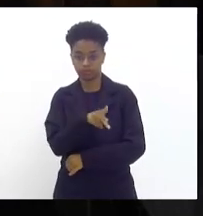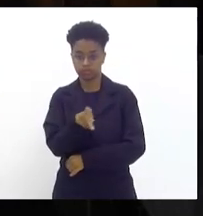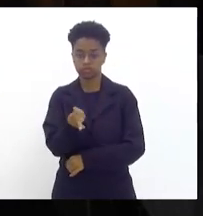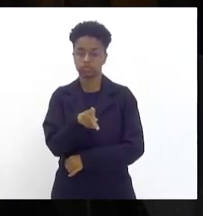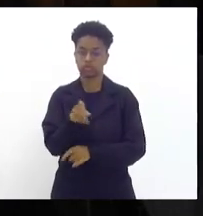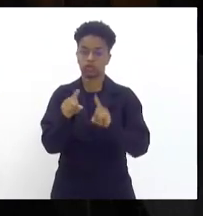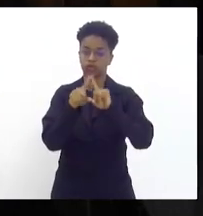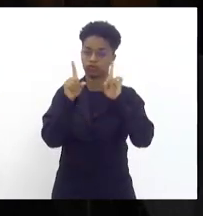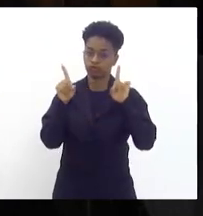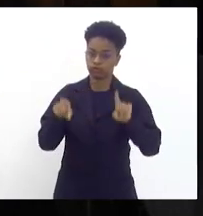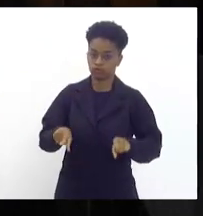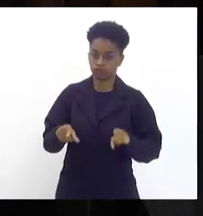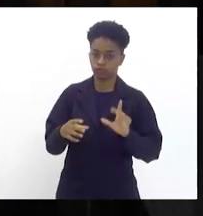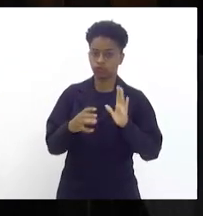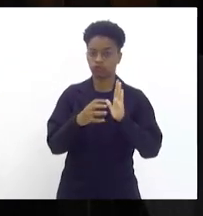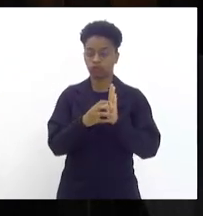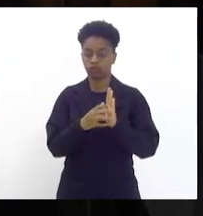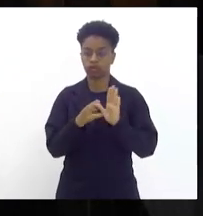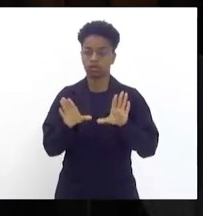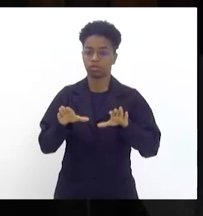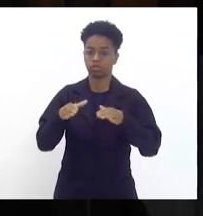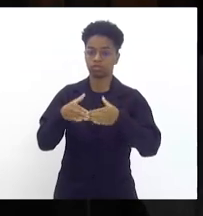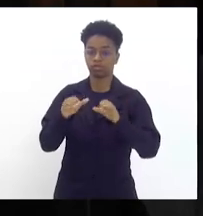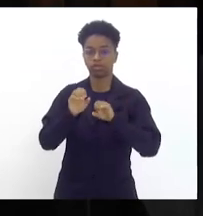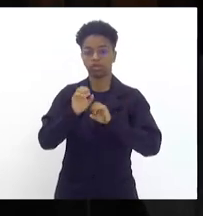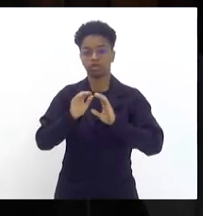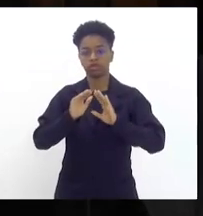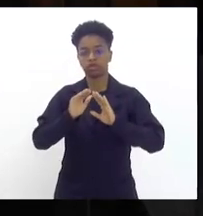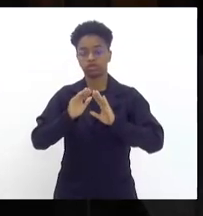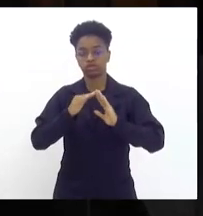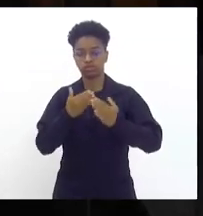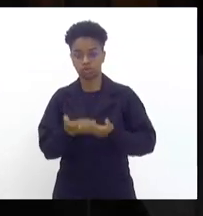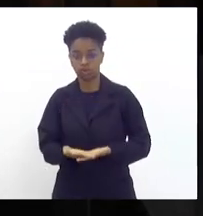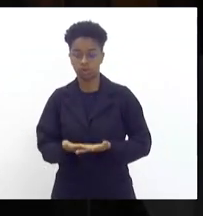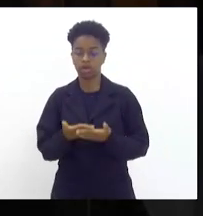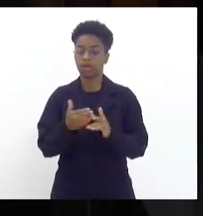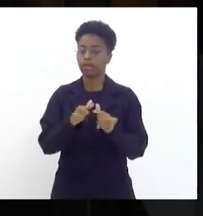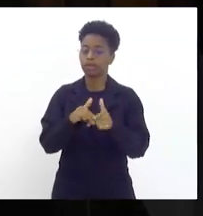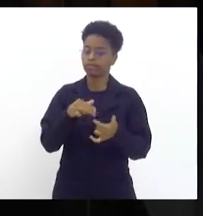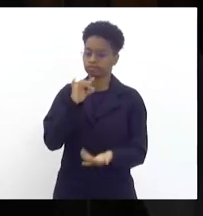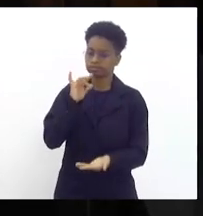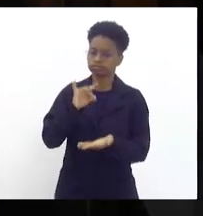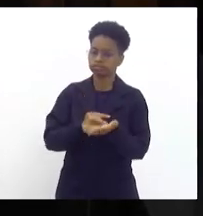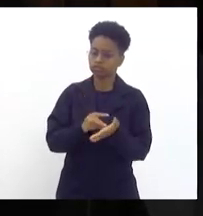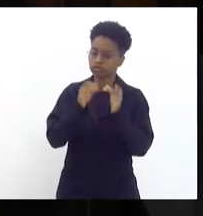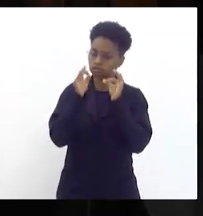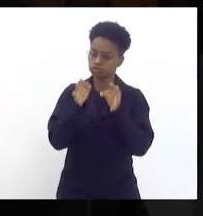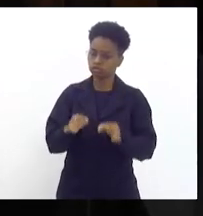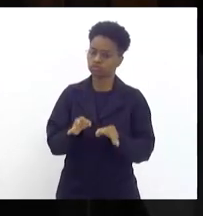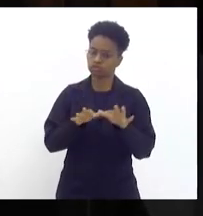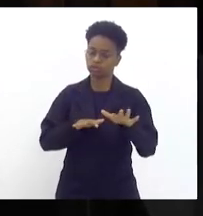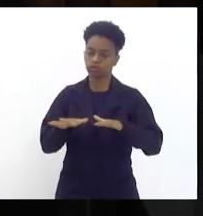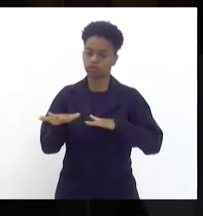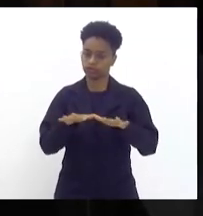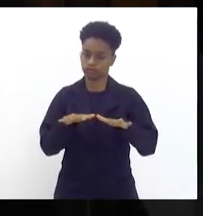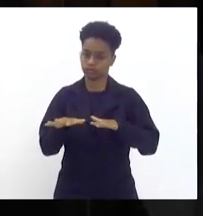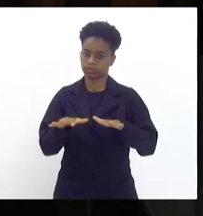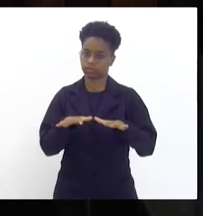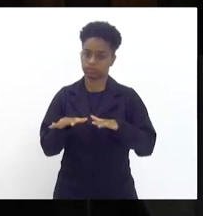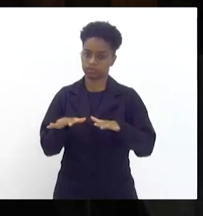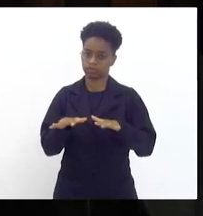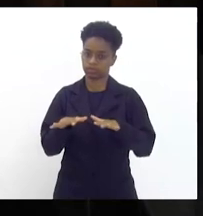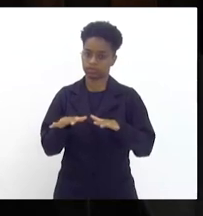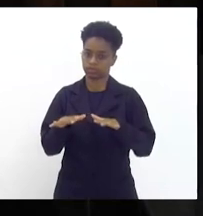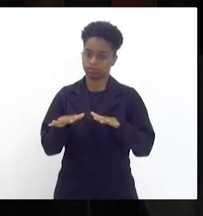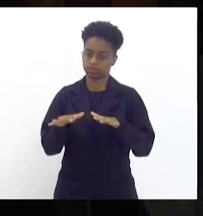servidores comunidade escolar pelo legítimo e justo movimento em